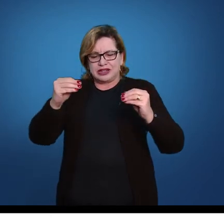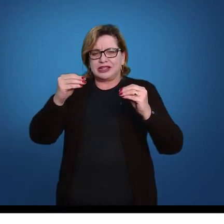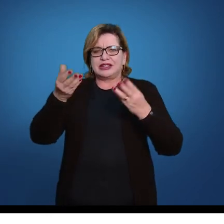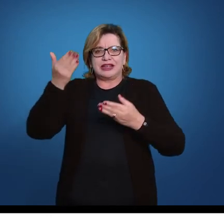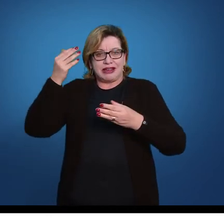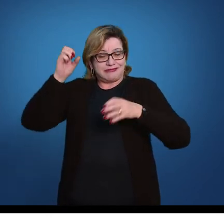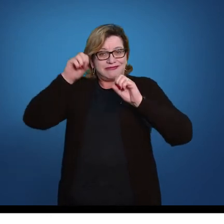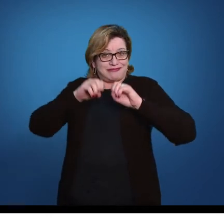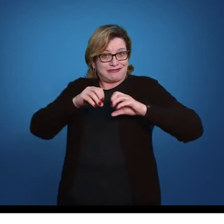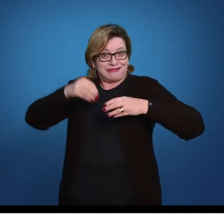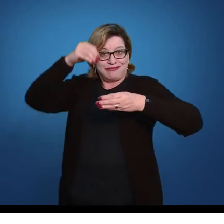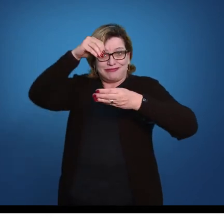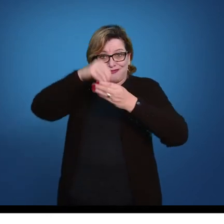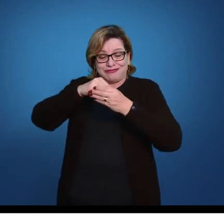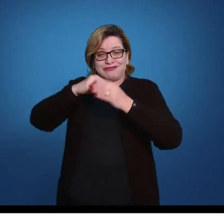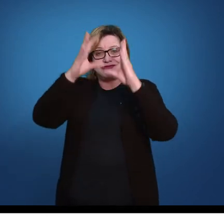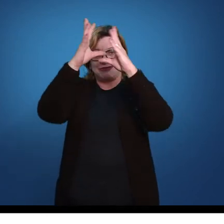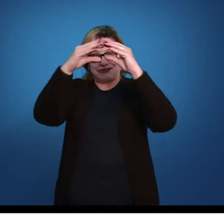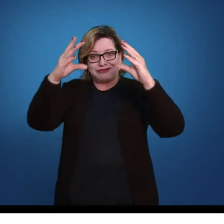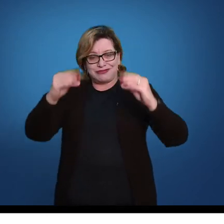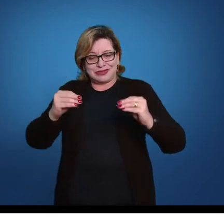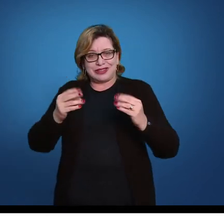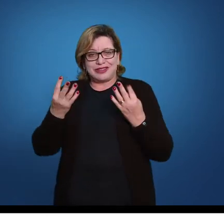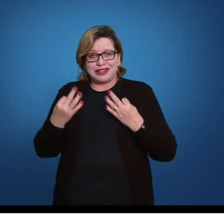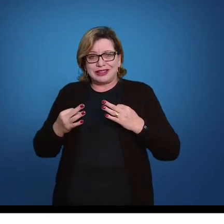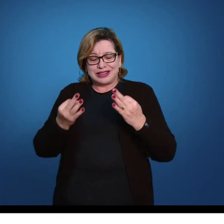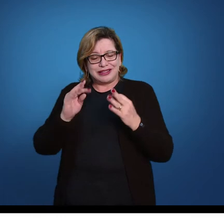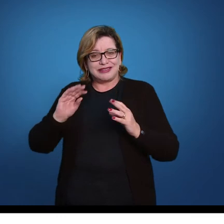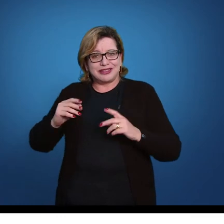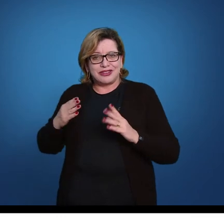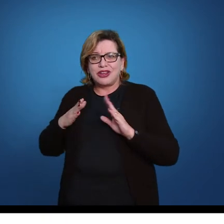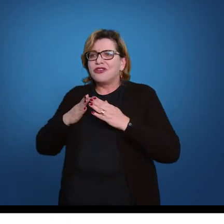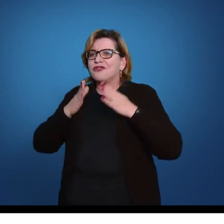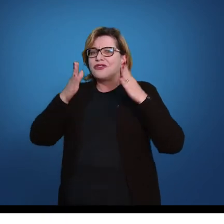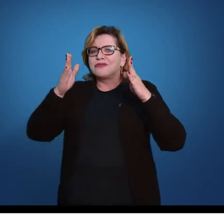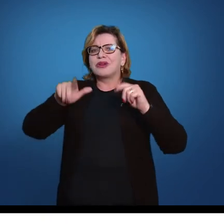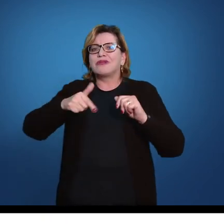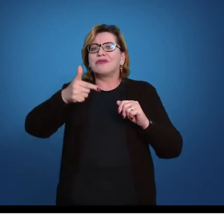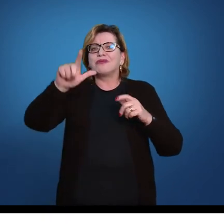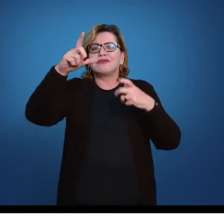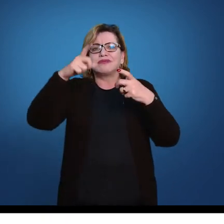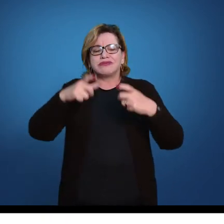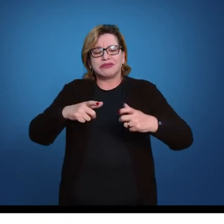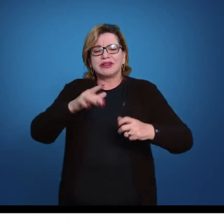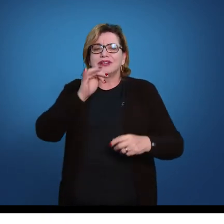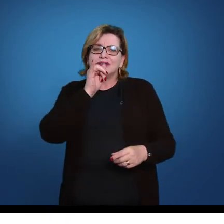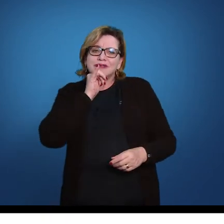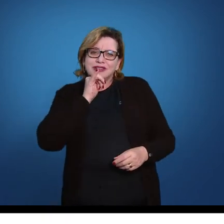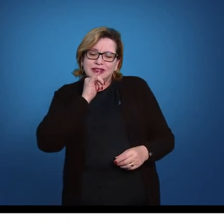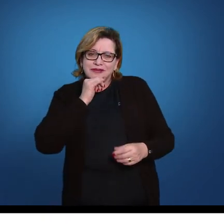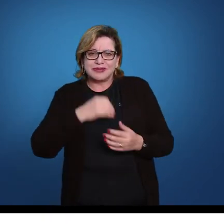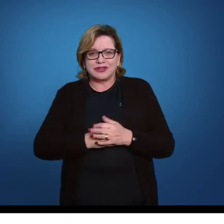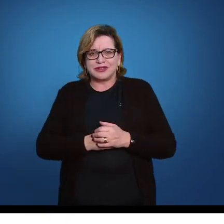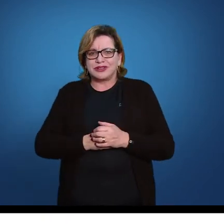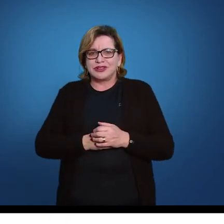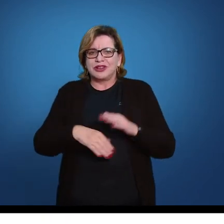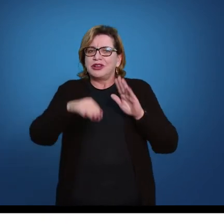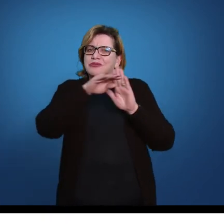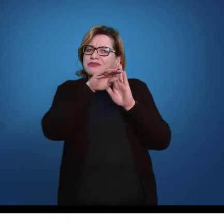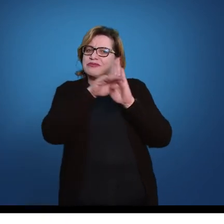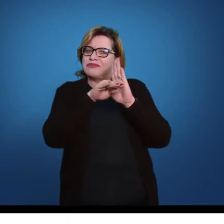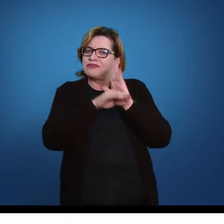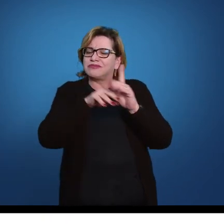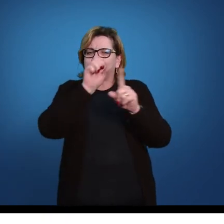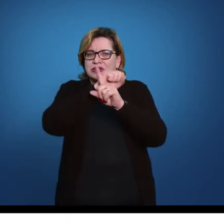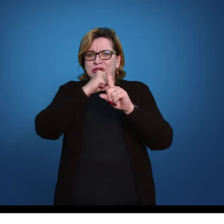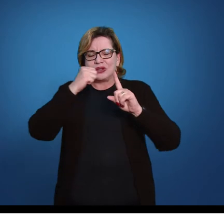circenses, que essas técnicas alcançassem outros espaços. Por exemplo, projetos sociais que